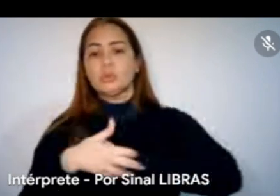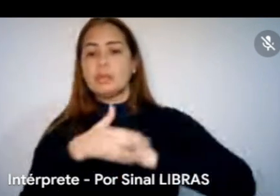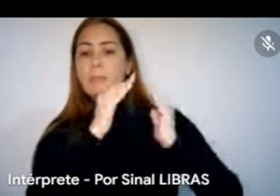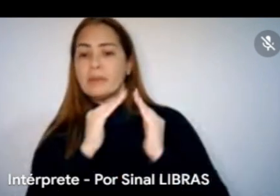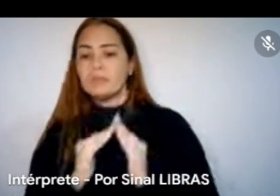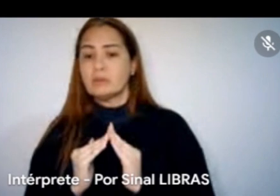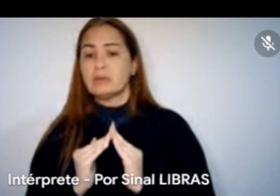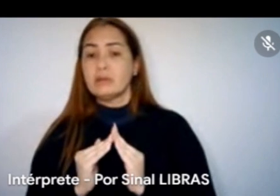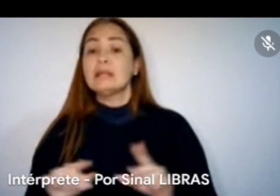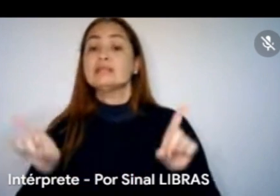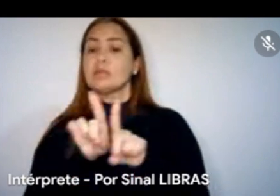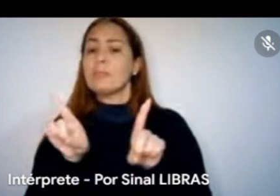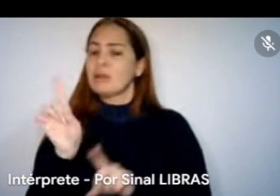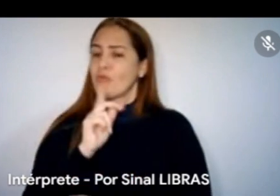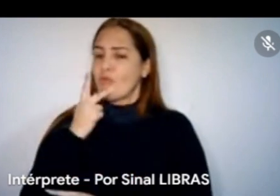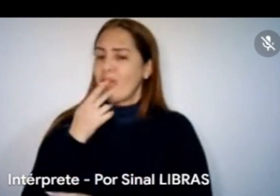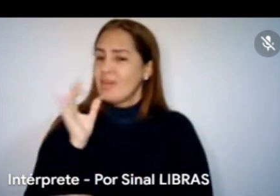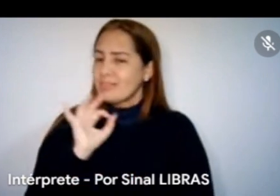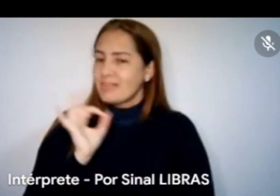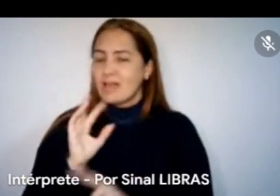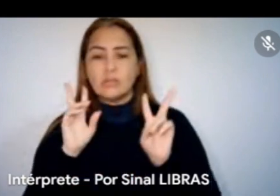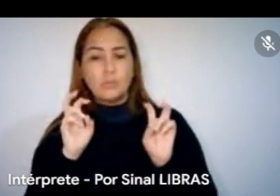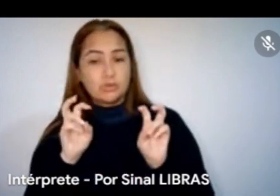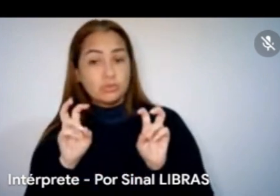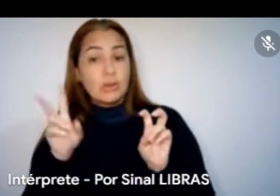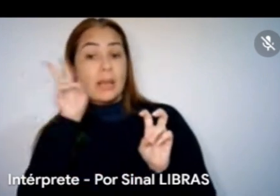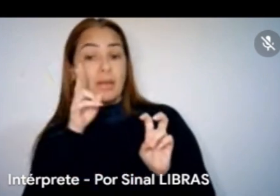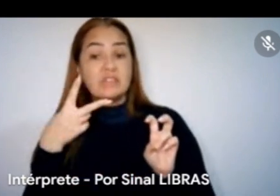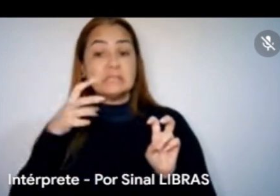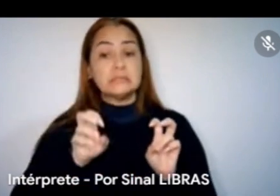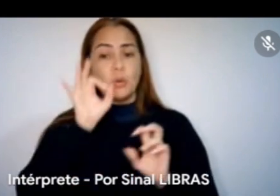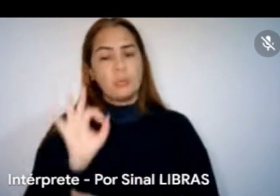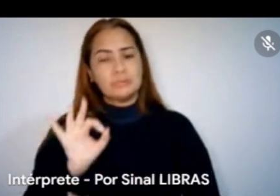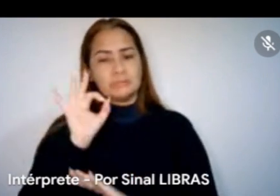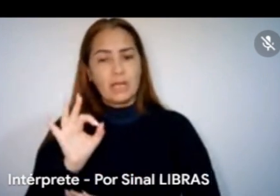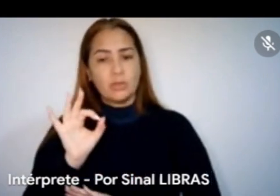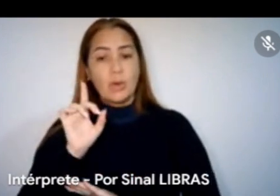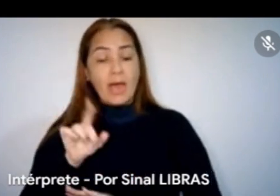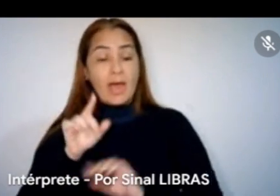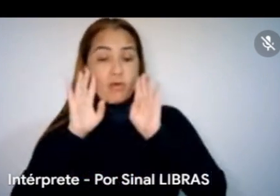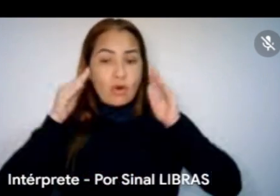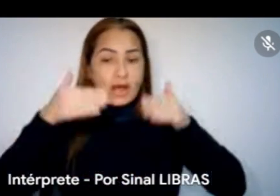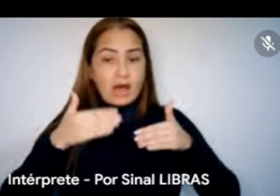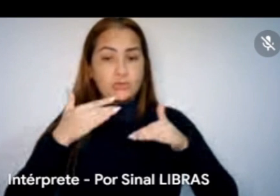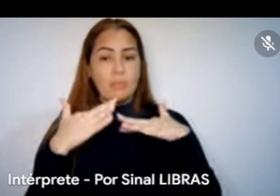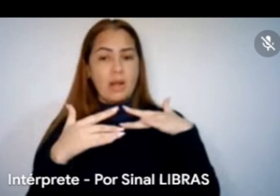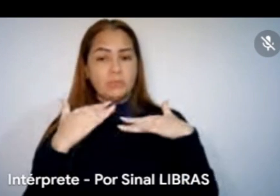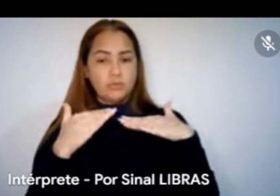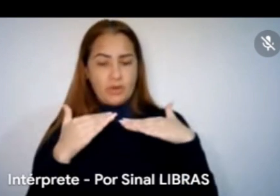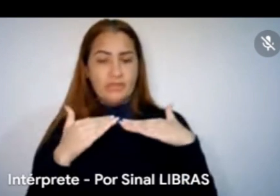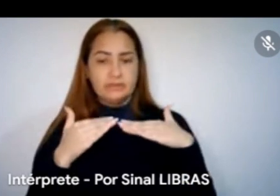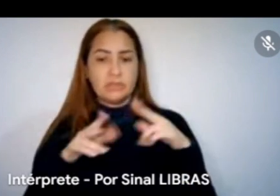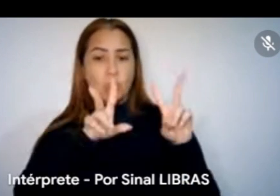mencionada nessa escuta até agora é que 20% dos recursos vão ser destinados para ações voltadas para regiões